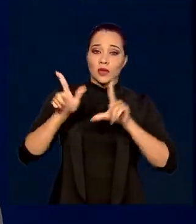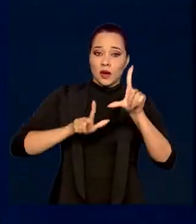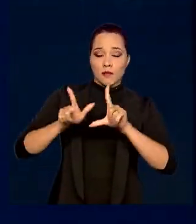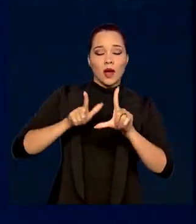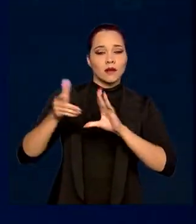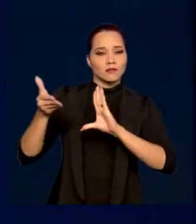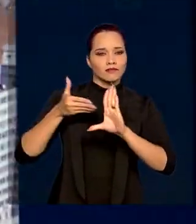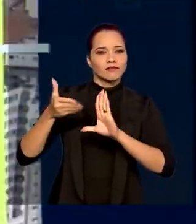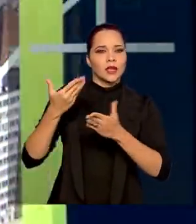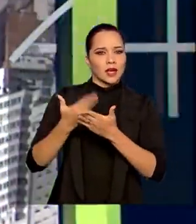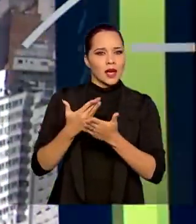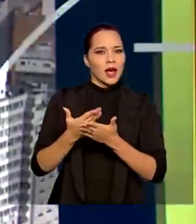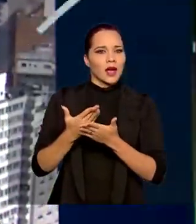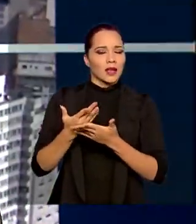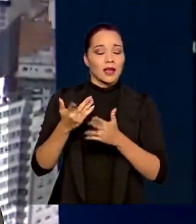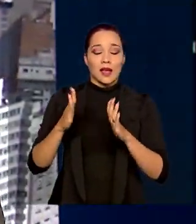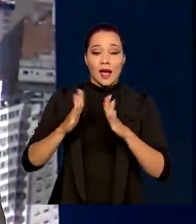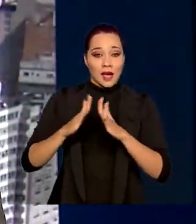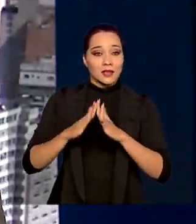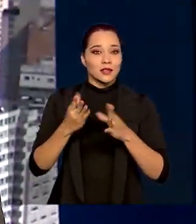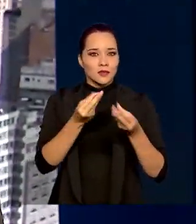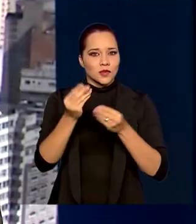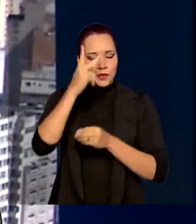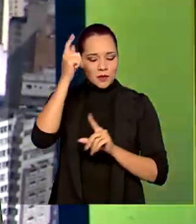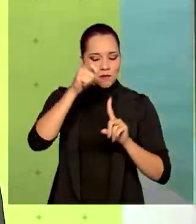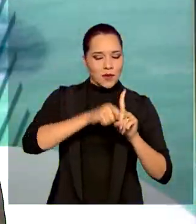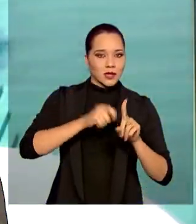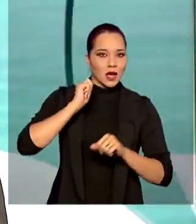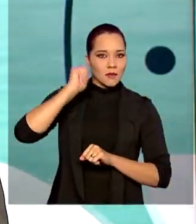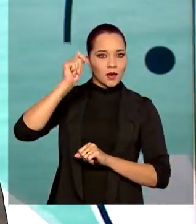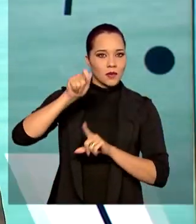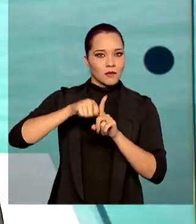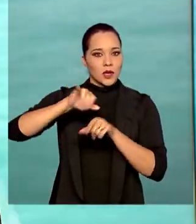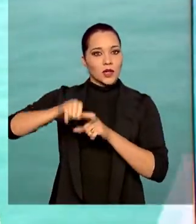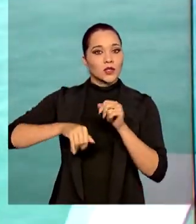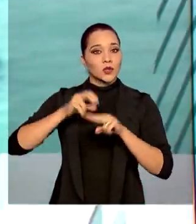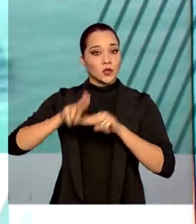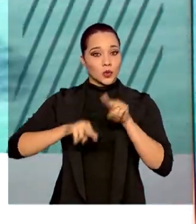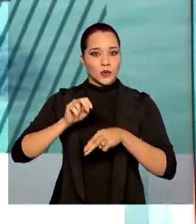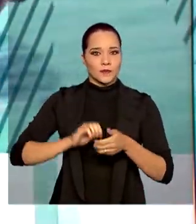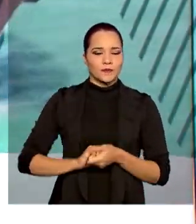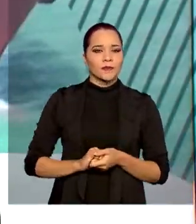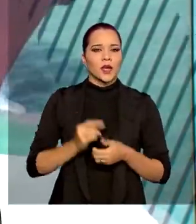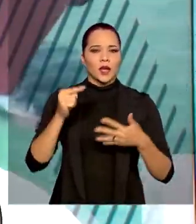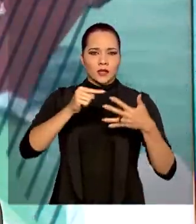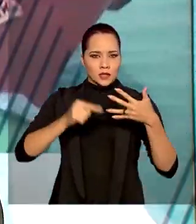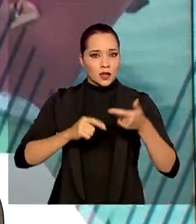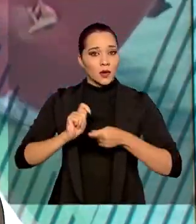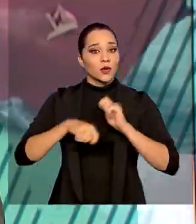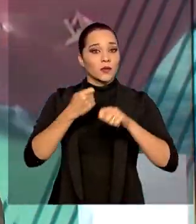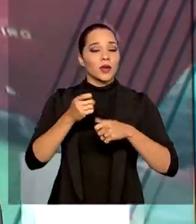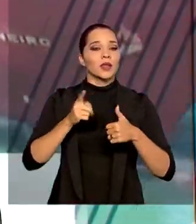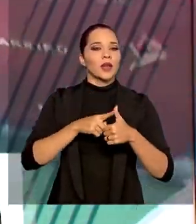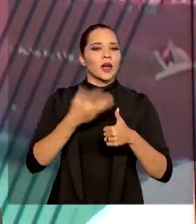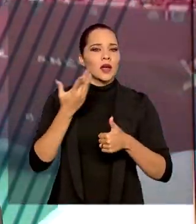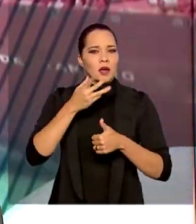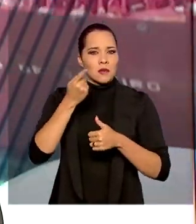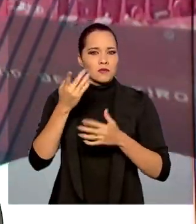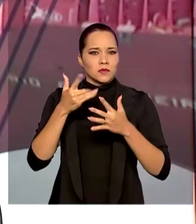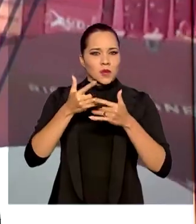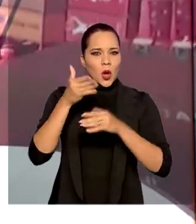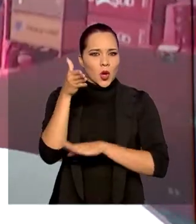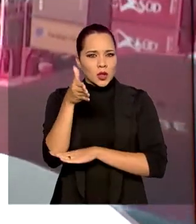grande parte dos servidores entre os meses de abril e julho. Entre os itens que apresentaram a economia estão diárias,